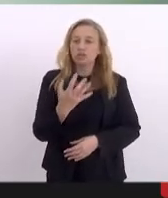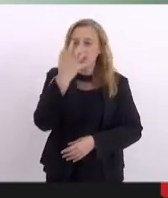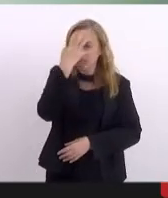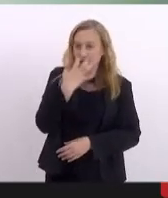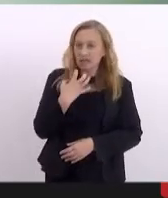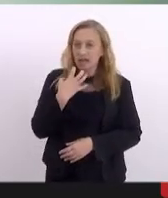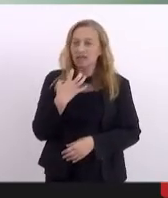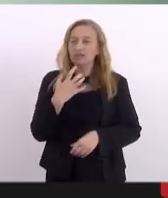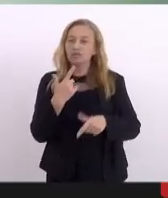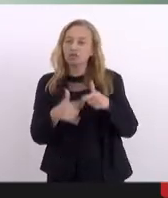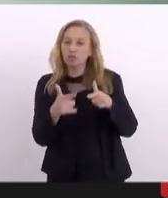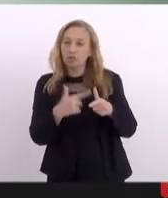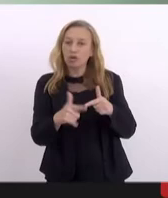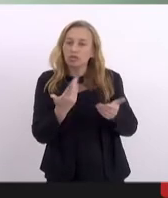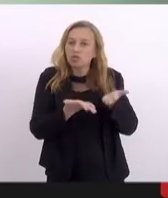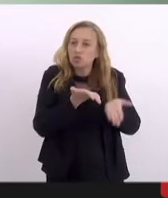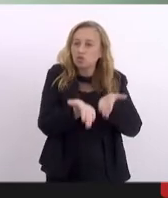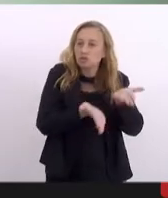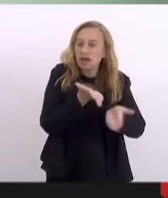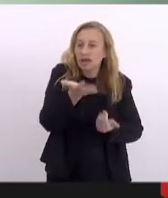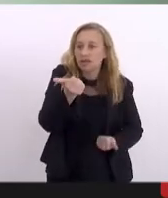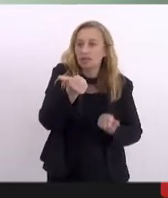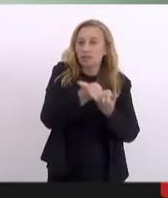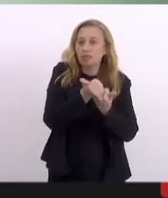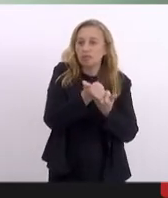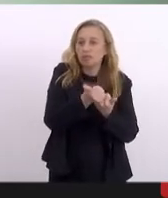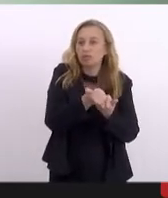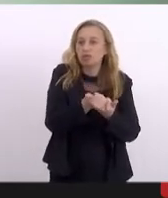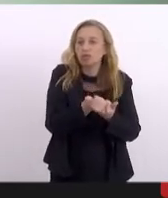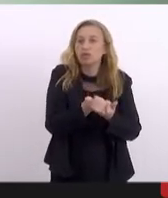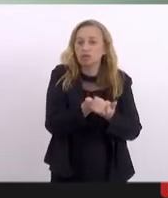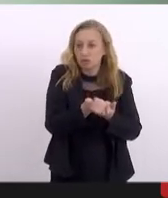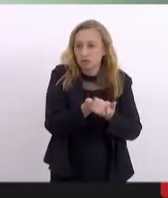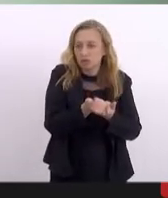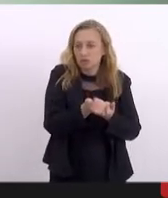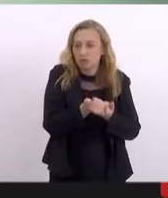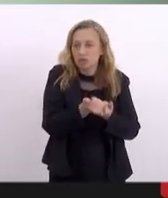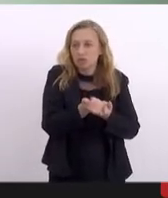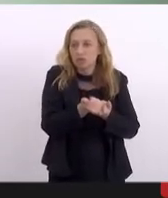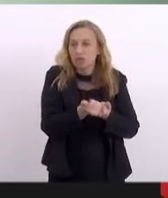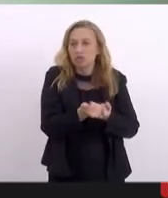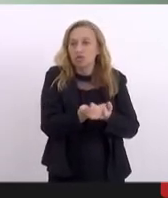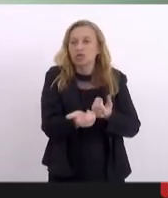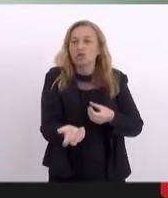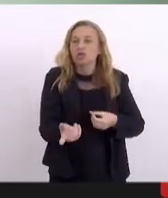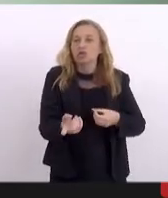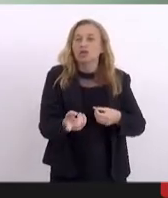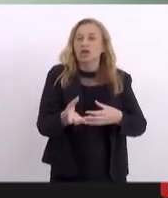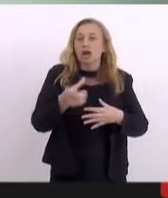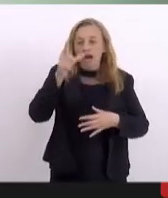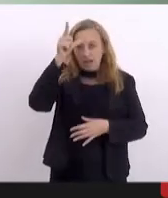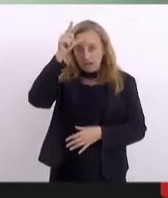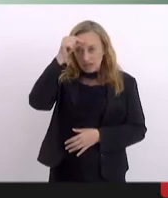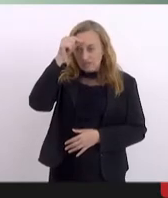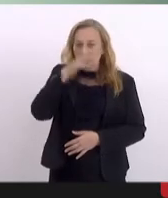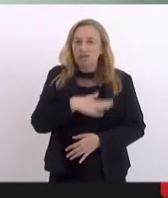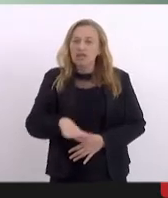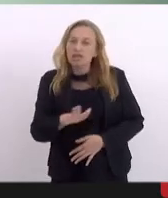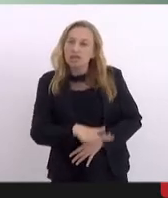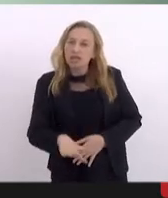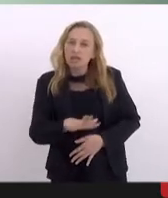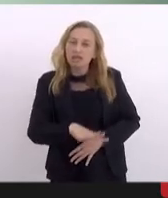e envolve cuidados de suporte que se voltam para o alívio dos sintomas e conforto da criança,